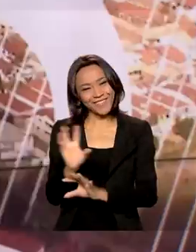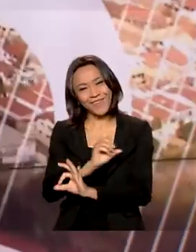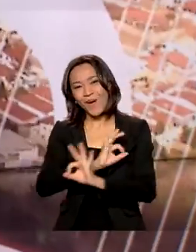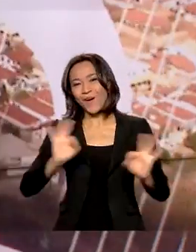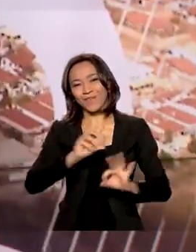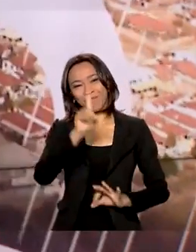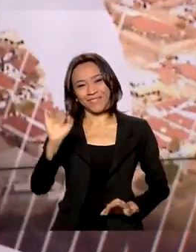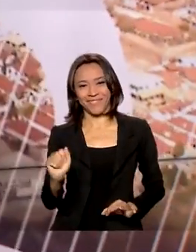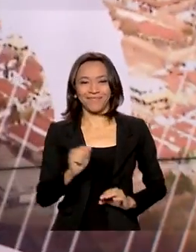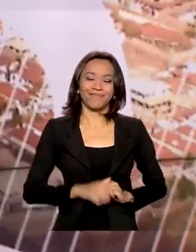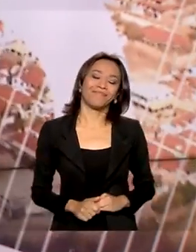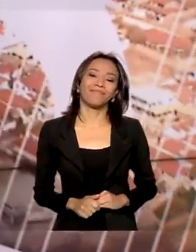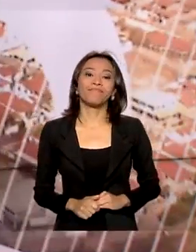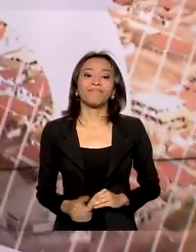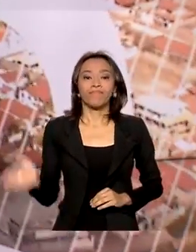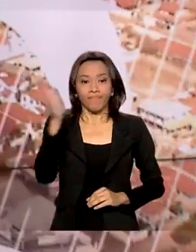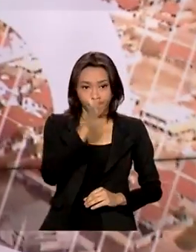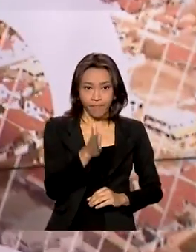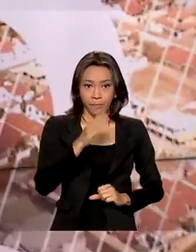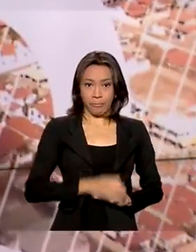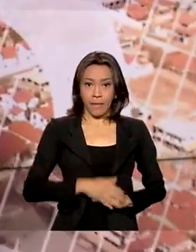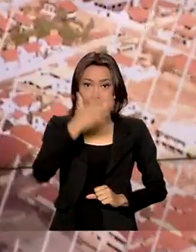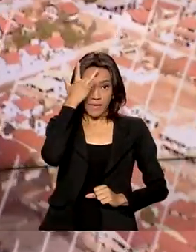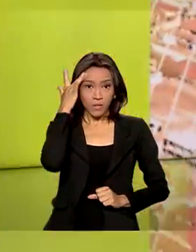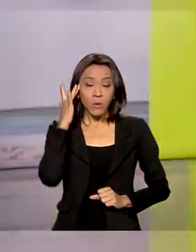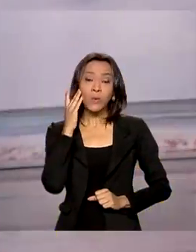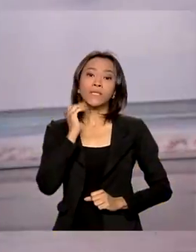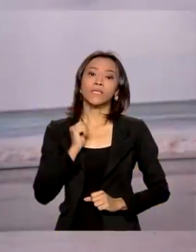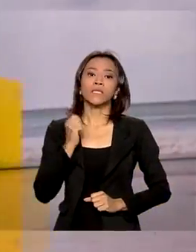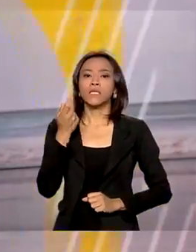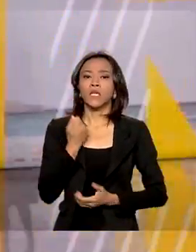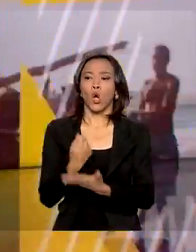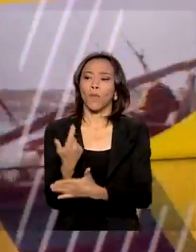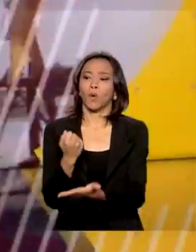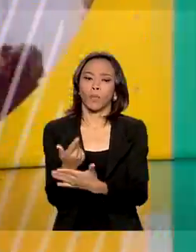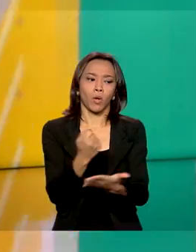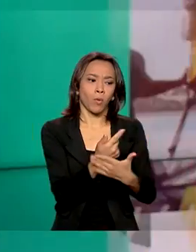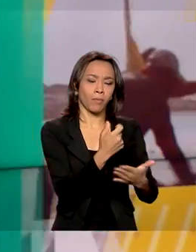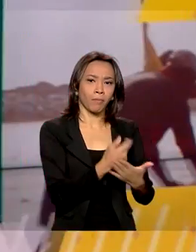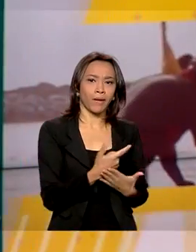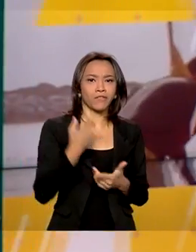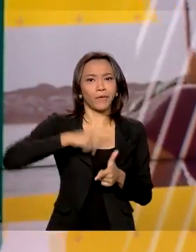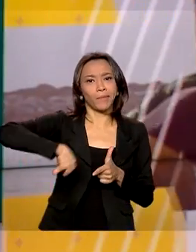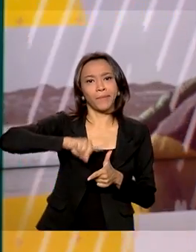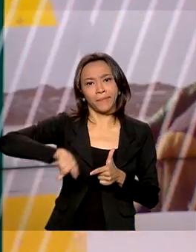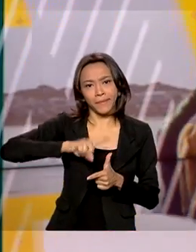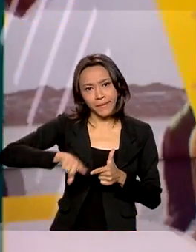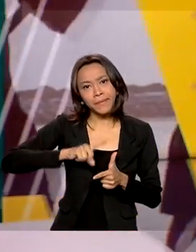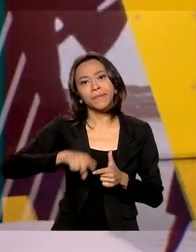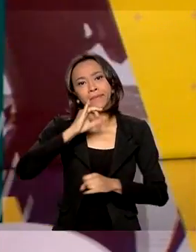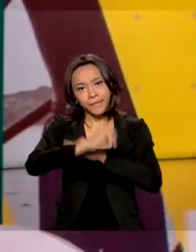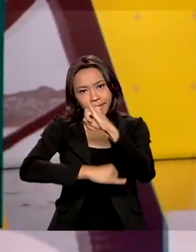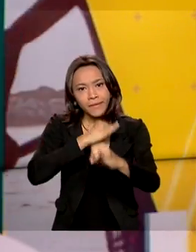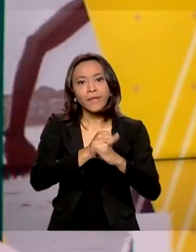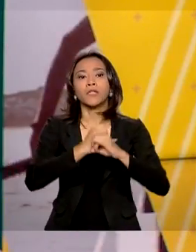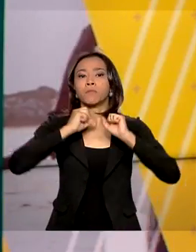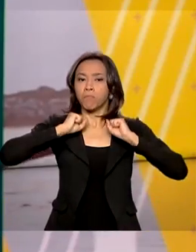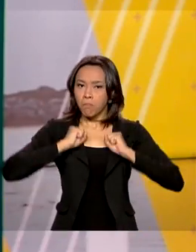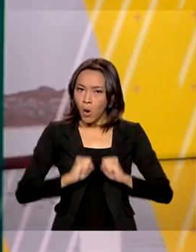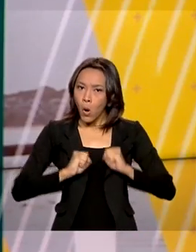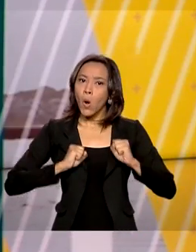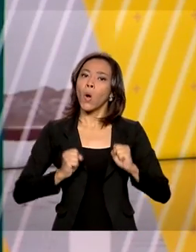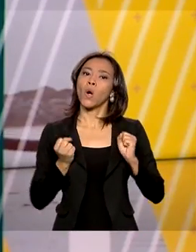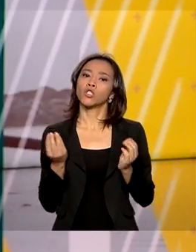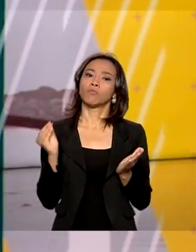dia. Consumidores que tiveram problemas com compras feitas pelas redes sociais podem registrar a